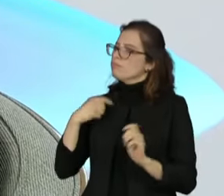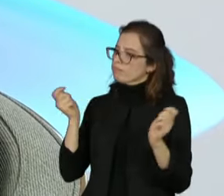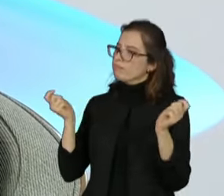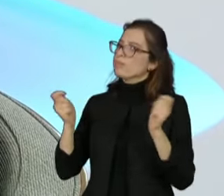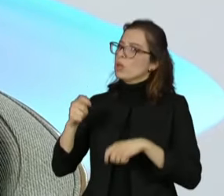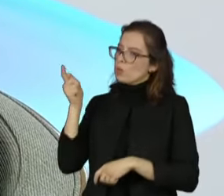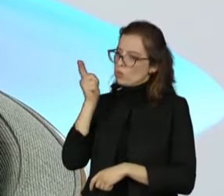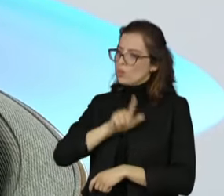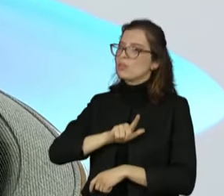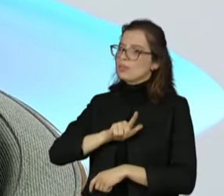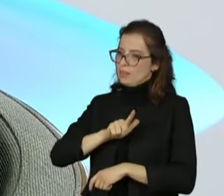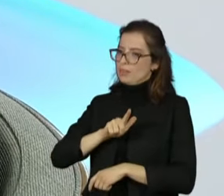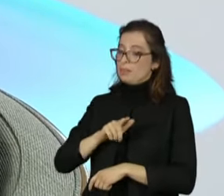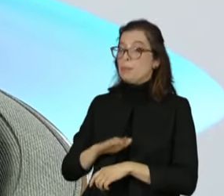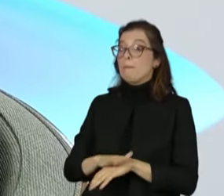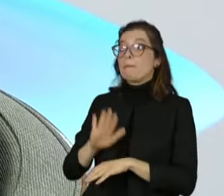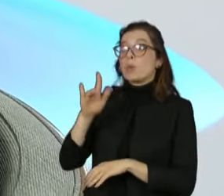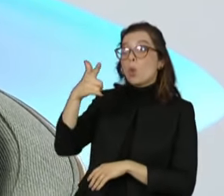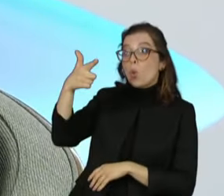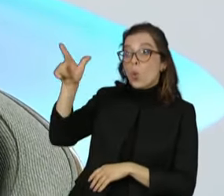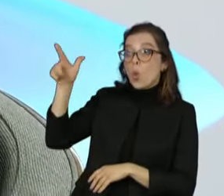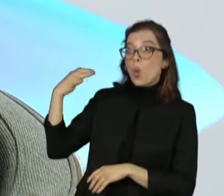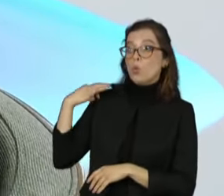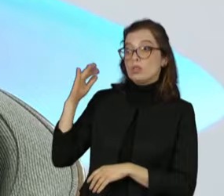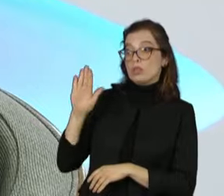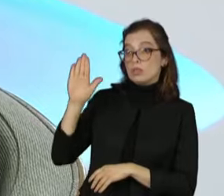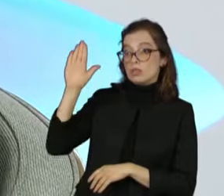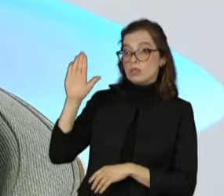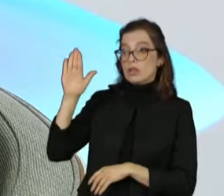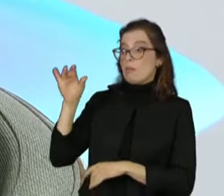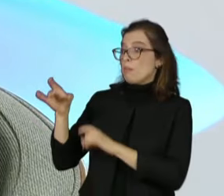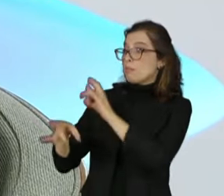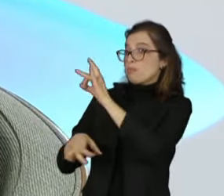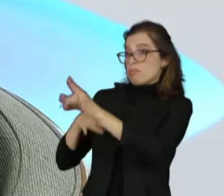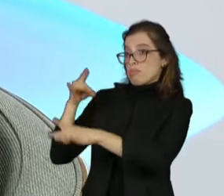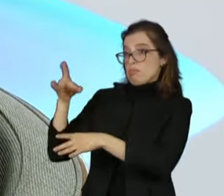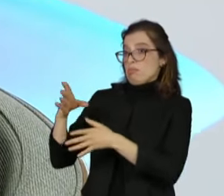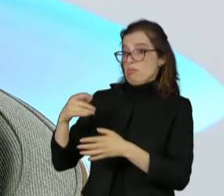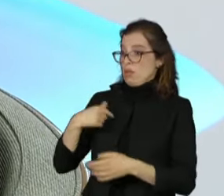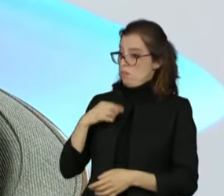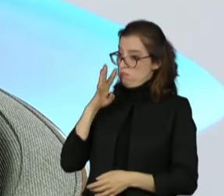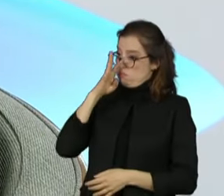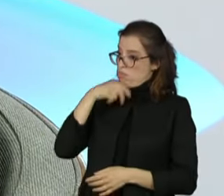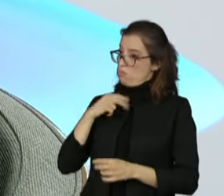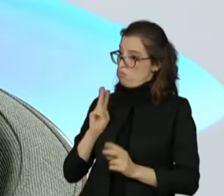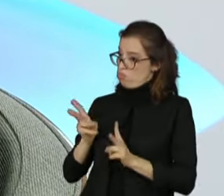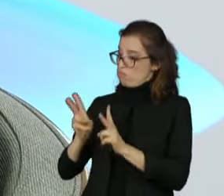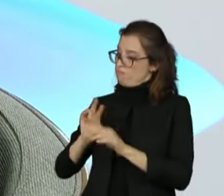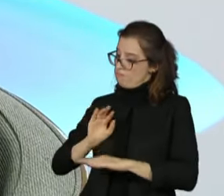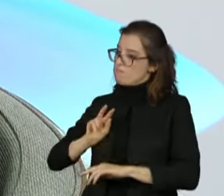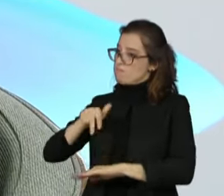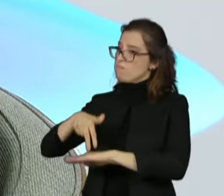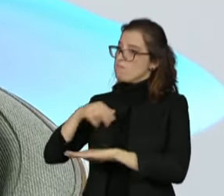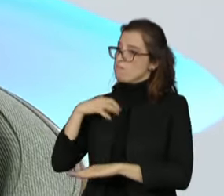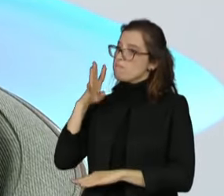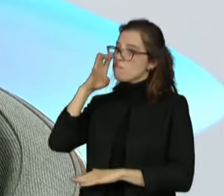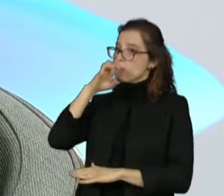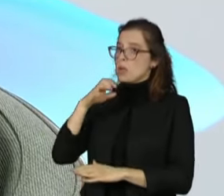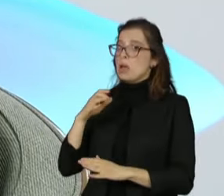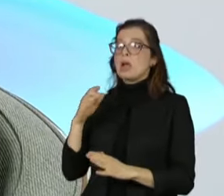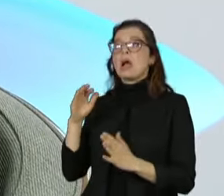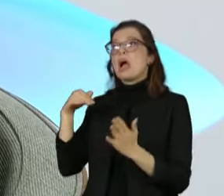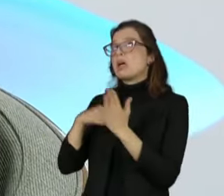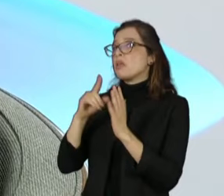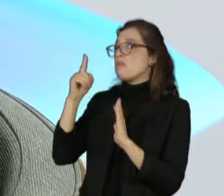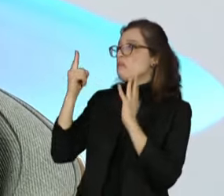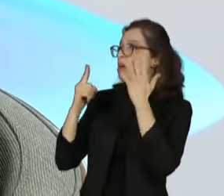envergadura de ex-ministros de Estado, presidente do Congresso Nacional. Depois que não passaria o Carnaval, que o PSDB não abriria a mão se